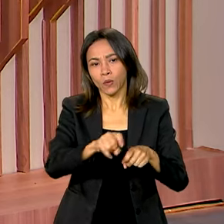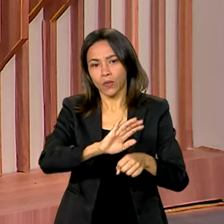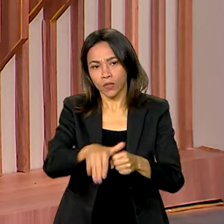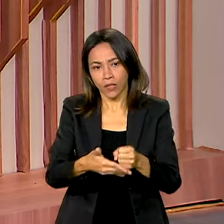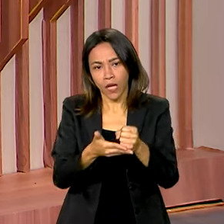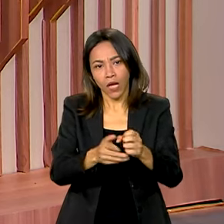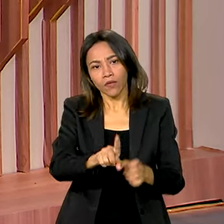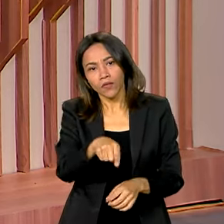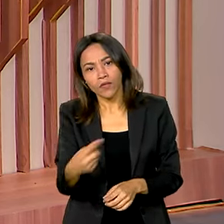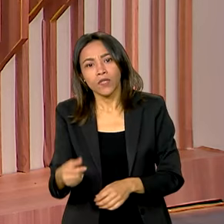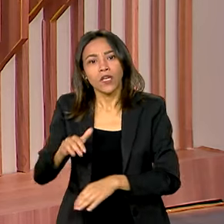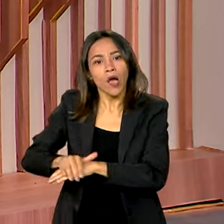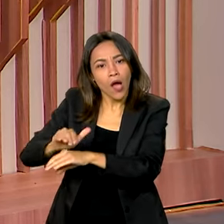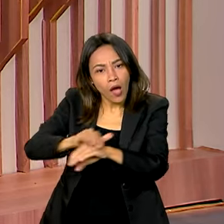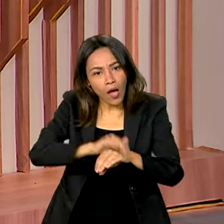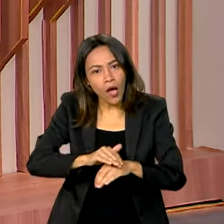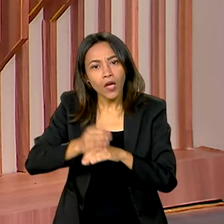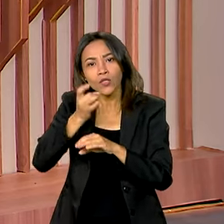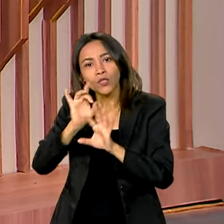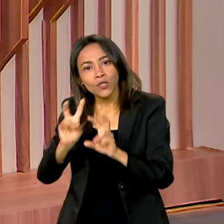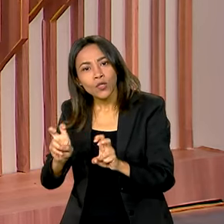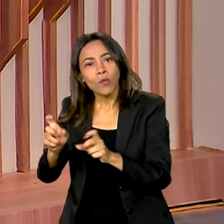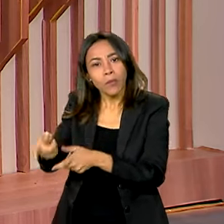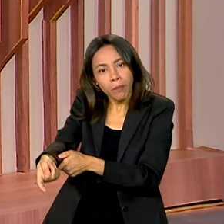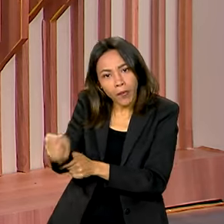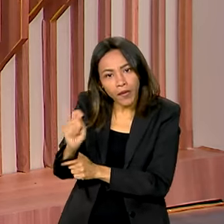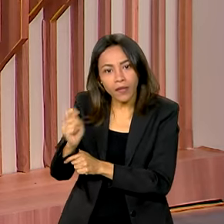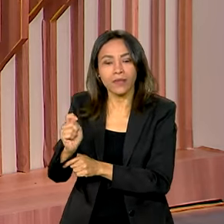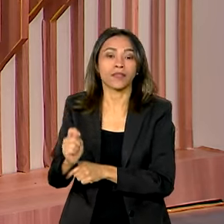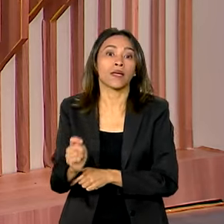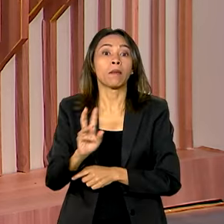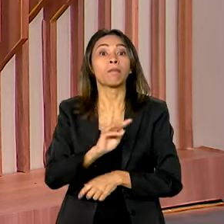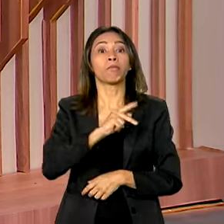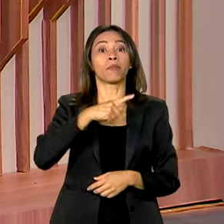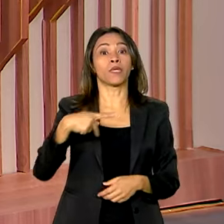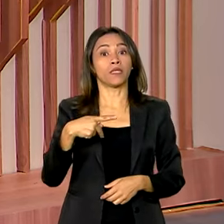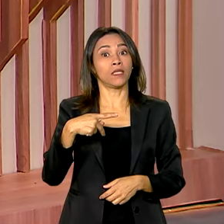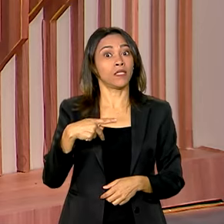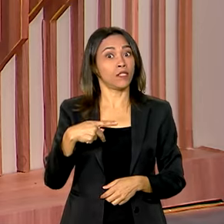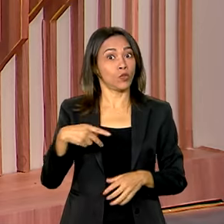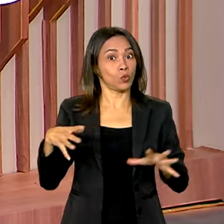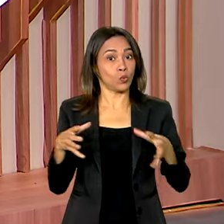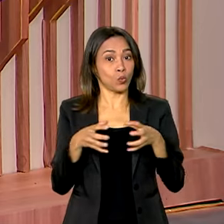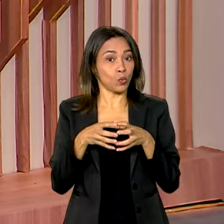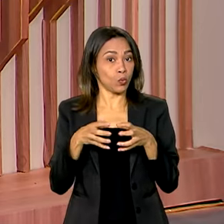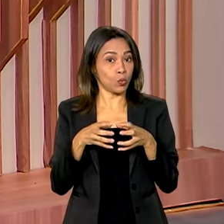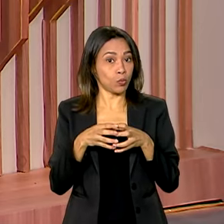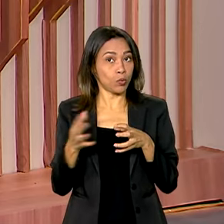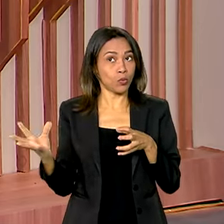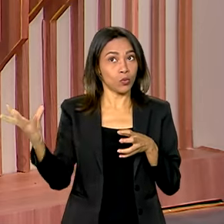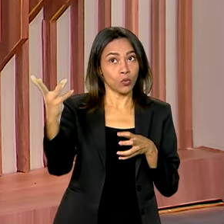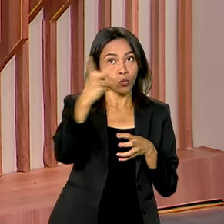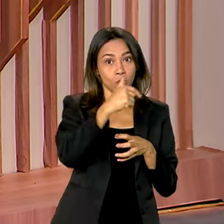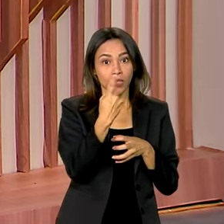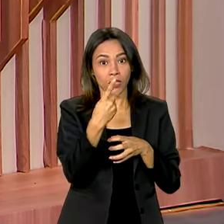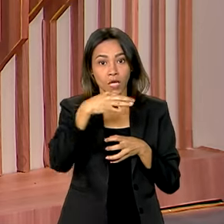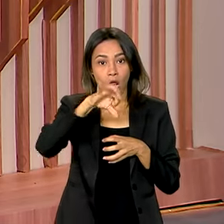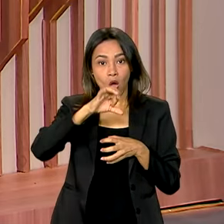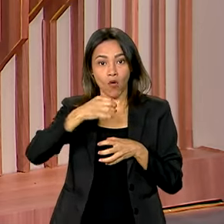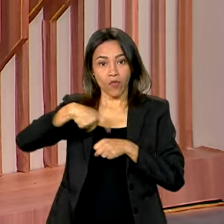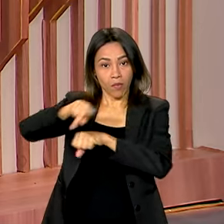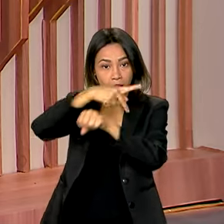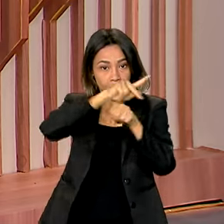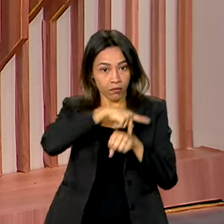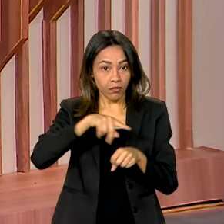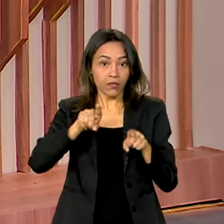práticas relacionadas à pesca. Na presidência do bloco, que reúne as 19 maiores economias do mundo, além